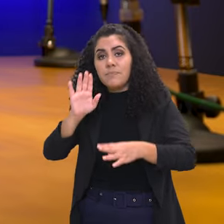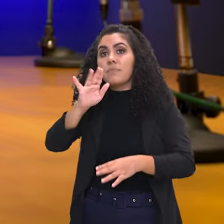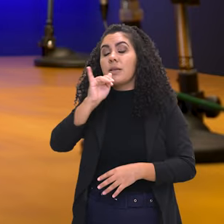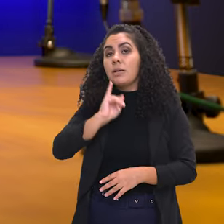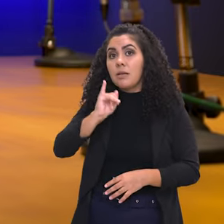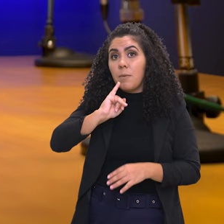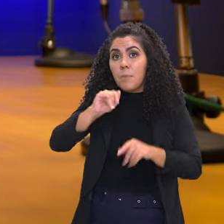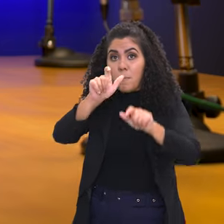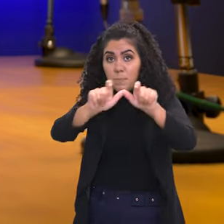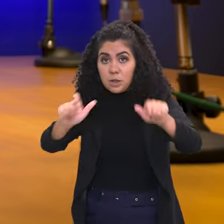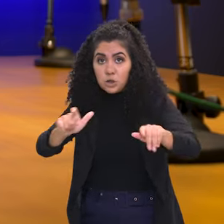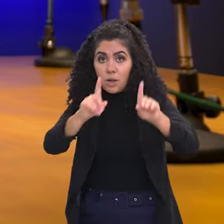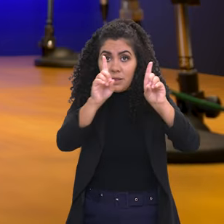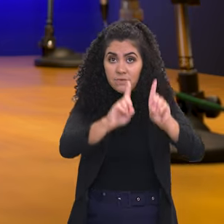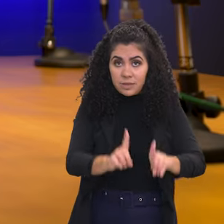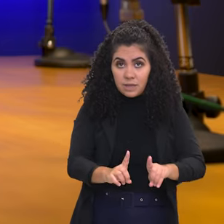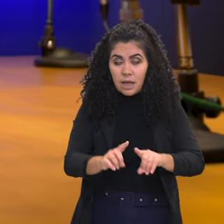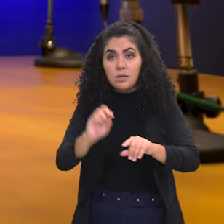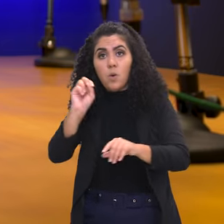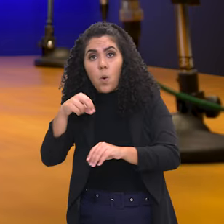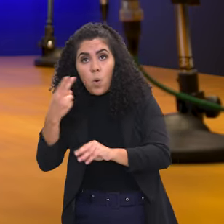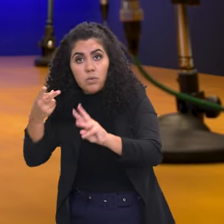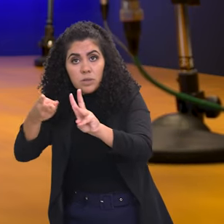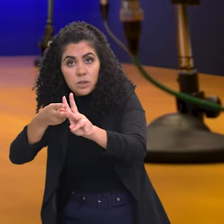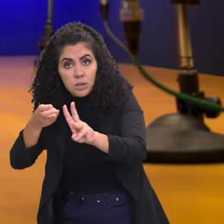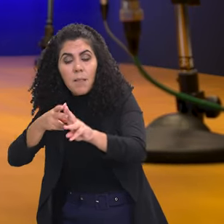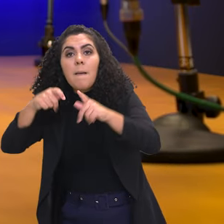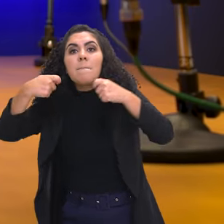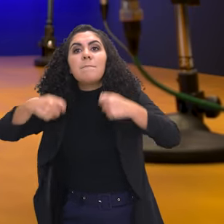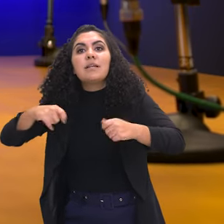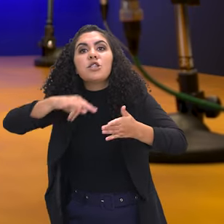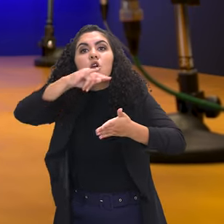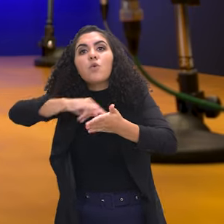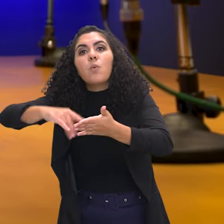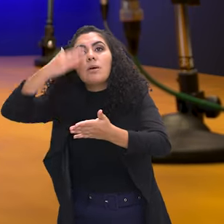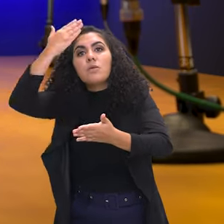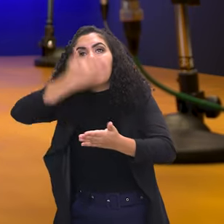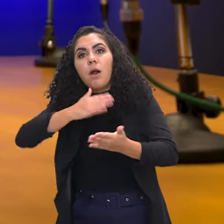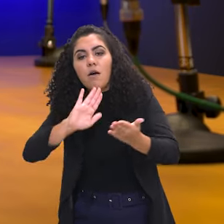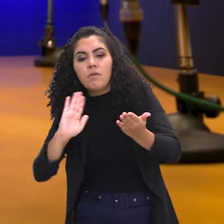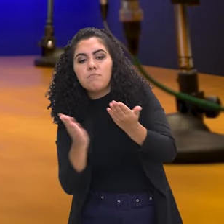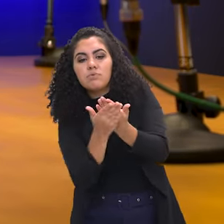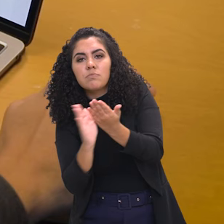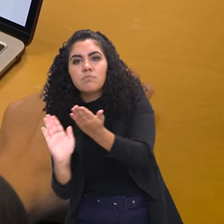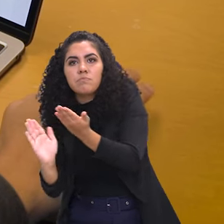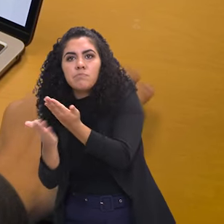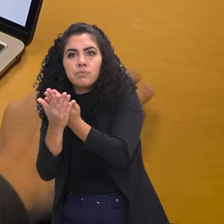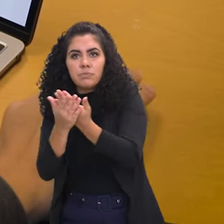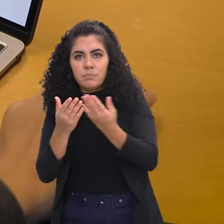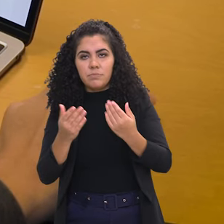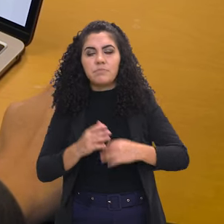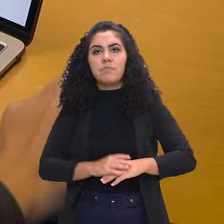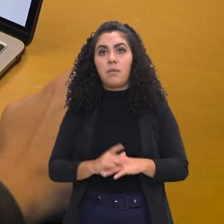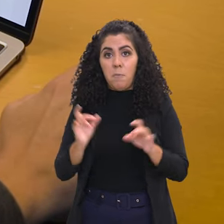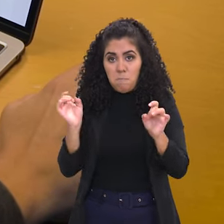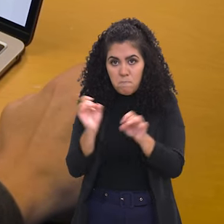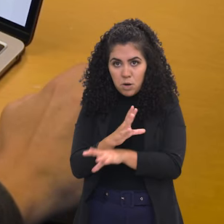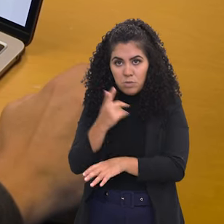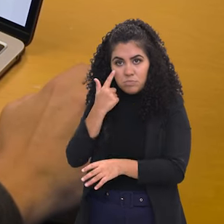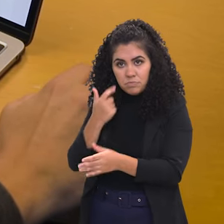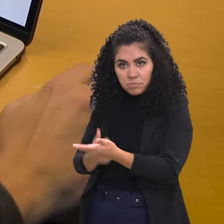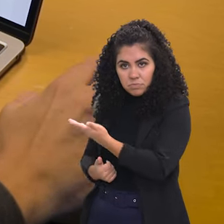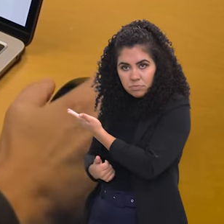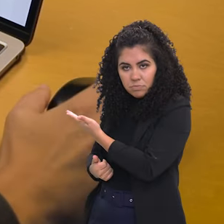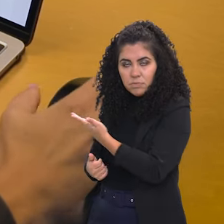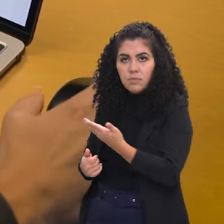Pessoa com deficiência e pessoa indígena vai requerer que você anexe alguns documentos comprovatórios. Não me autodeclaro.